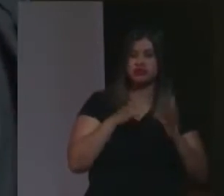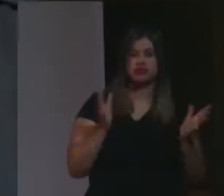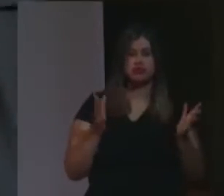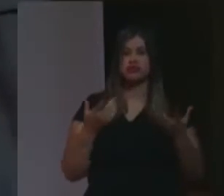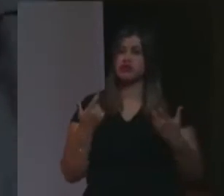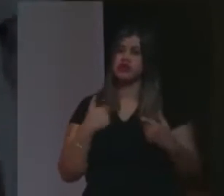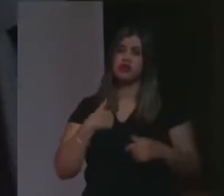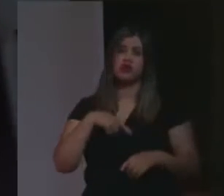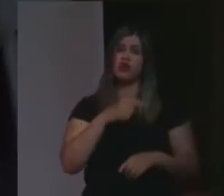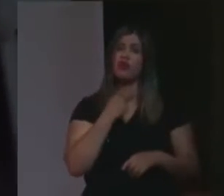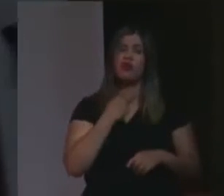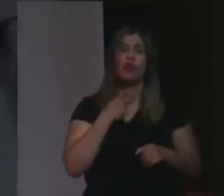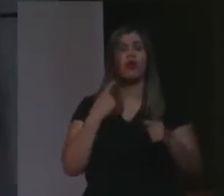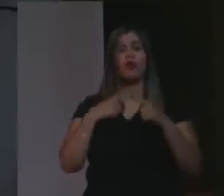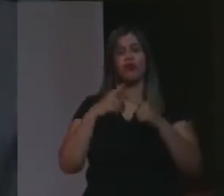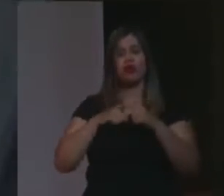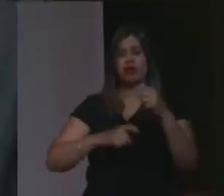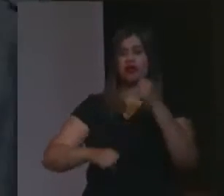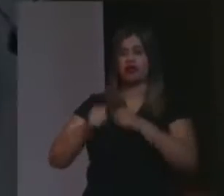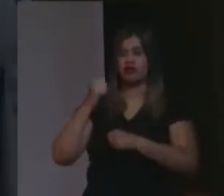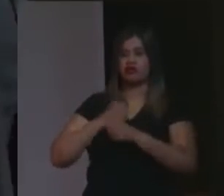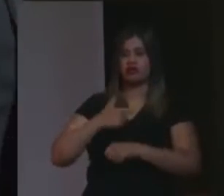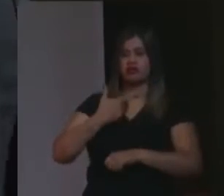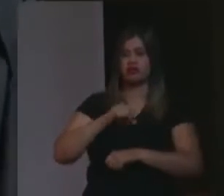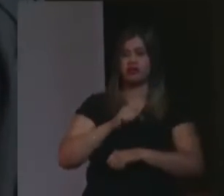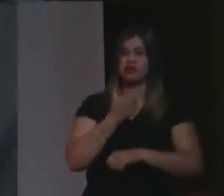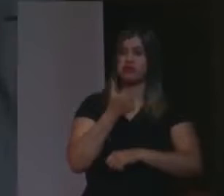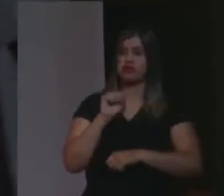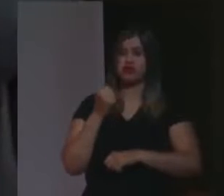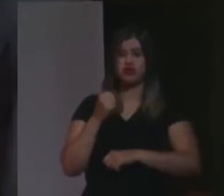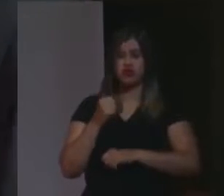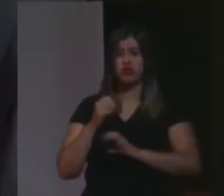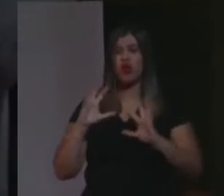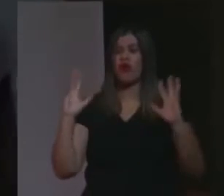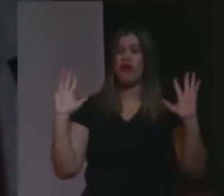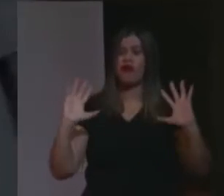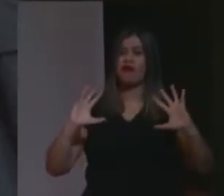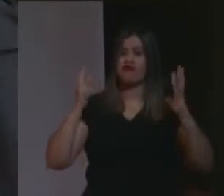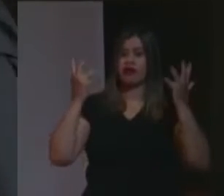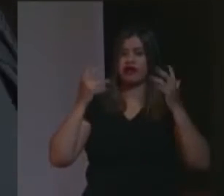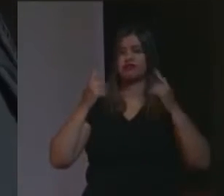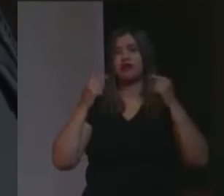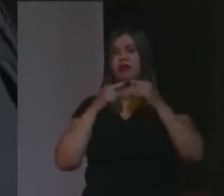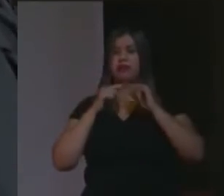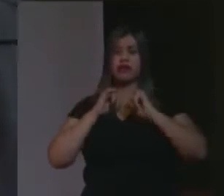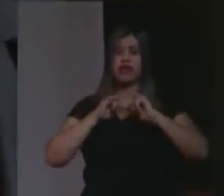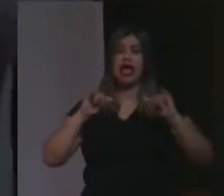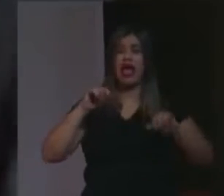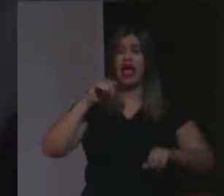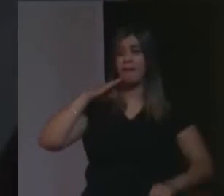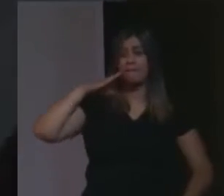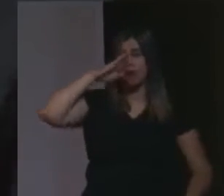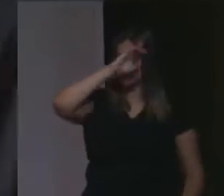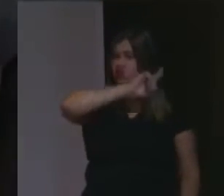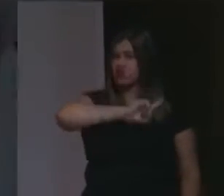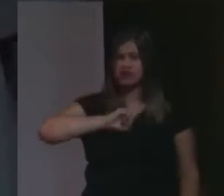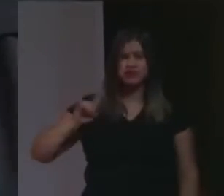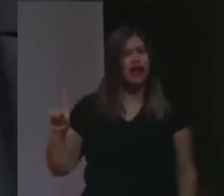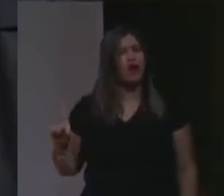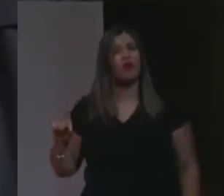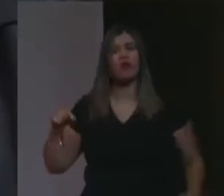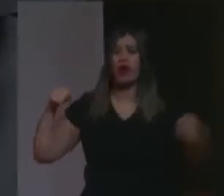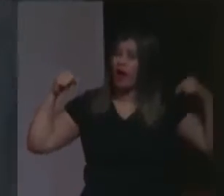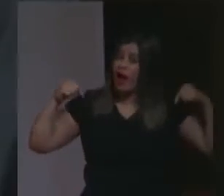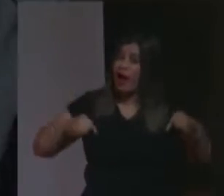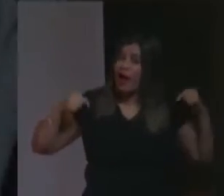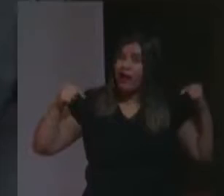aqui em 2018, naquele magnífico evento que pregava o ele não, aqui, nesse palco,